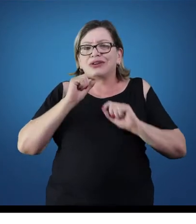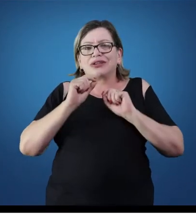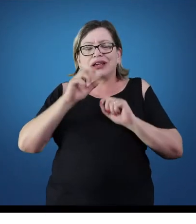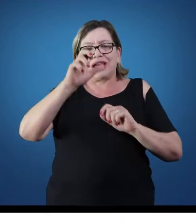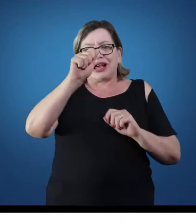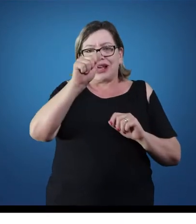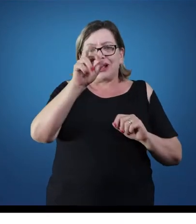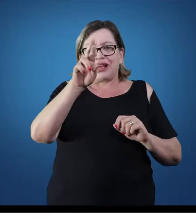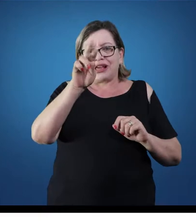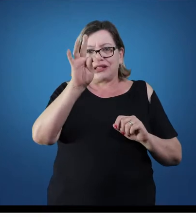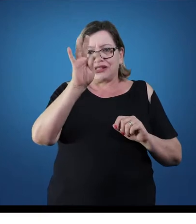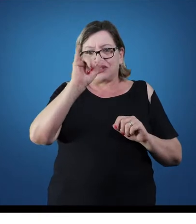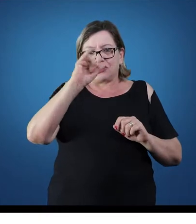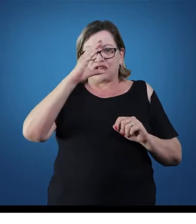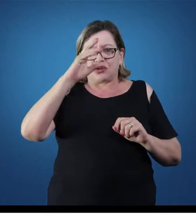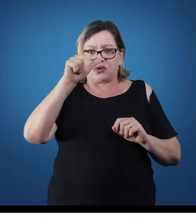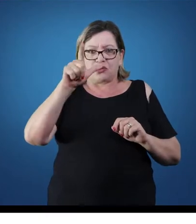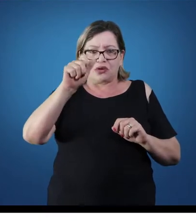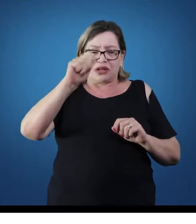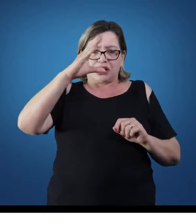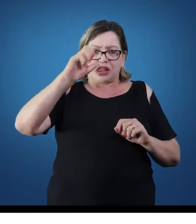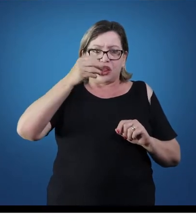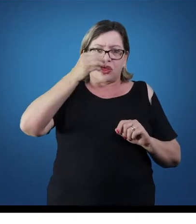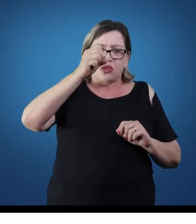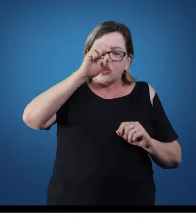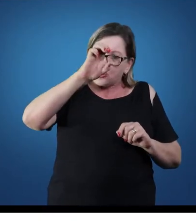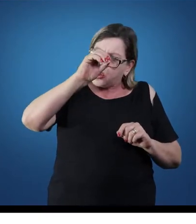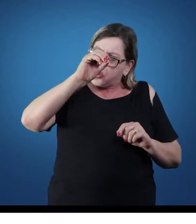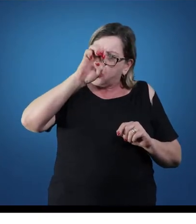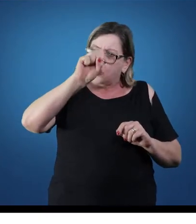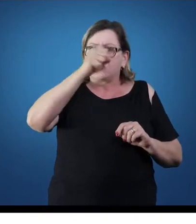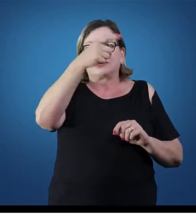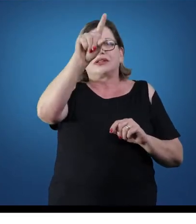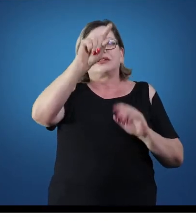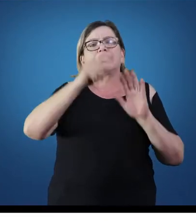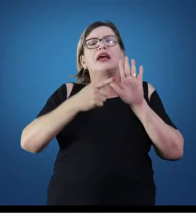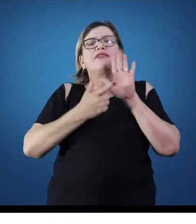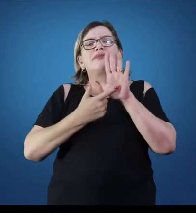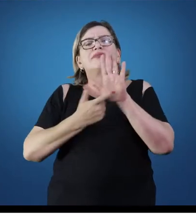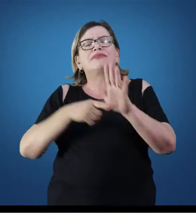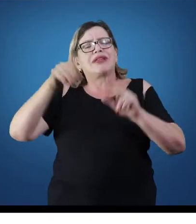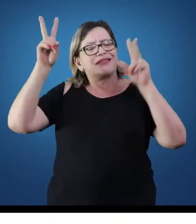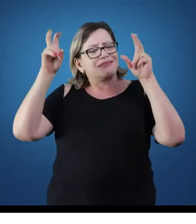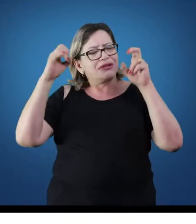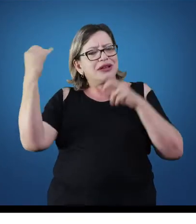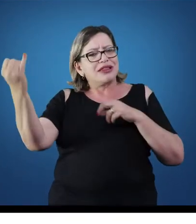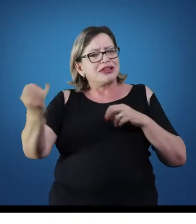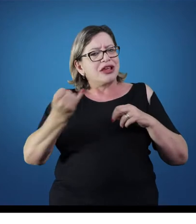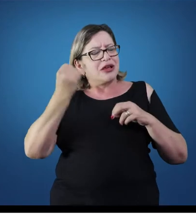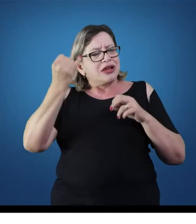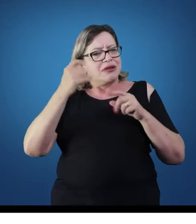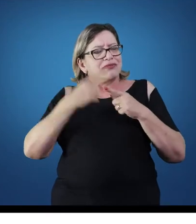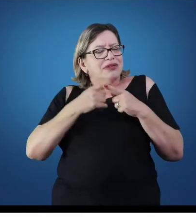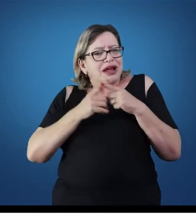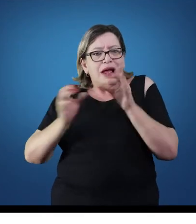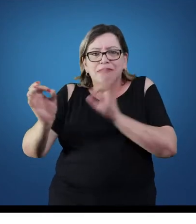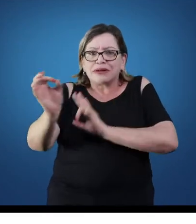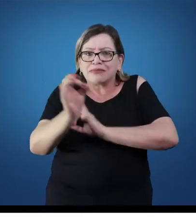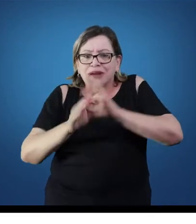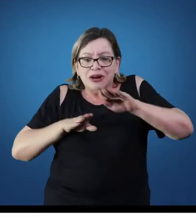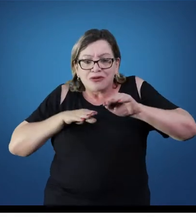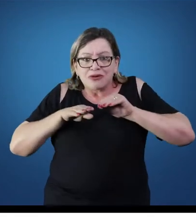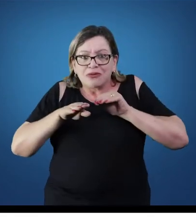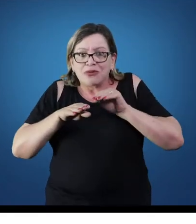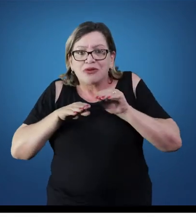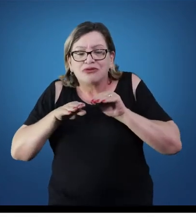esse tipo de conteúdo importante. Além do que ela prepara para questões dos movimentos articulares que nós temos que